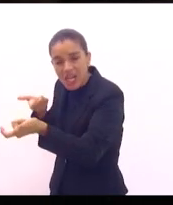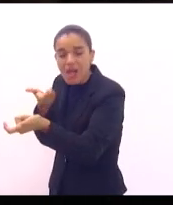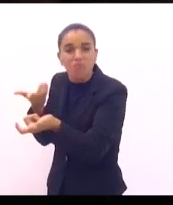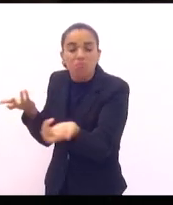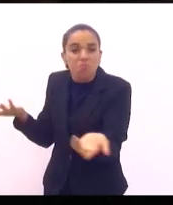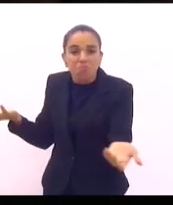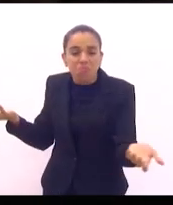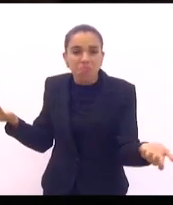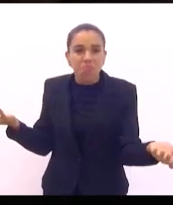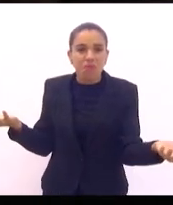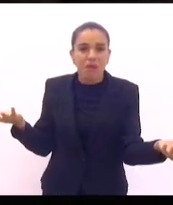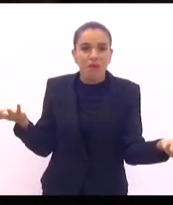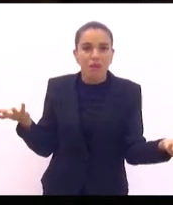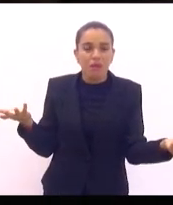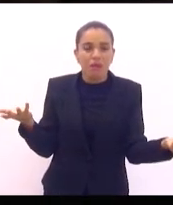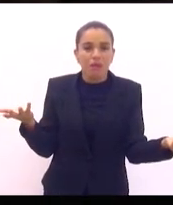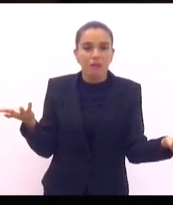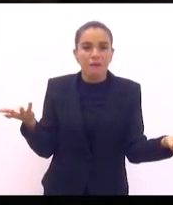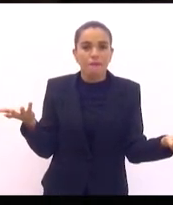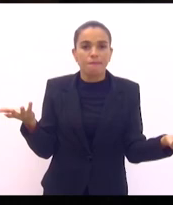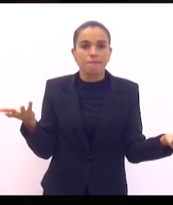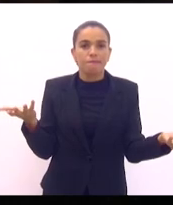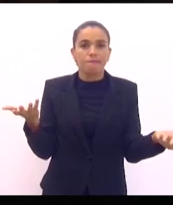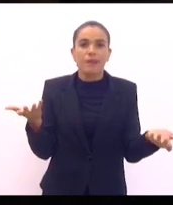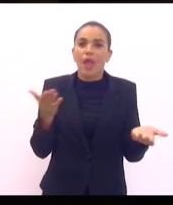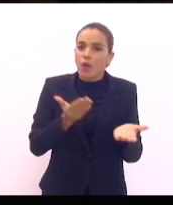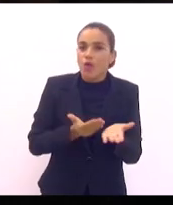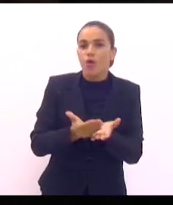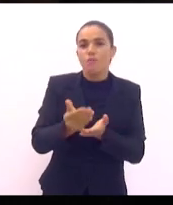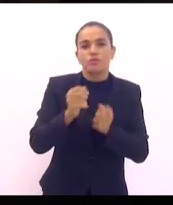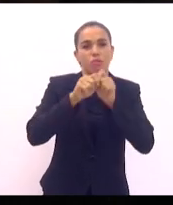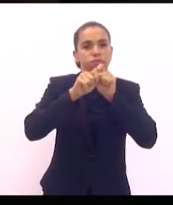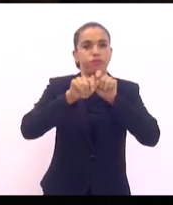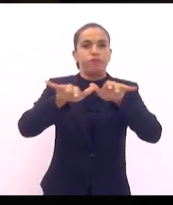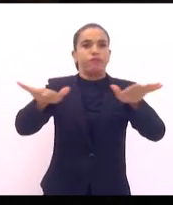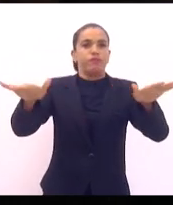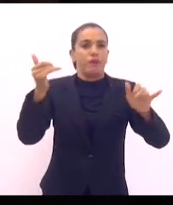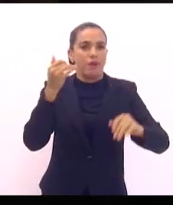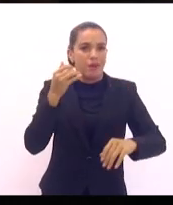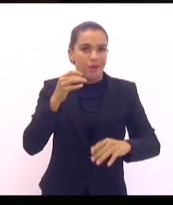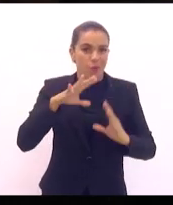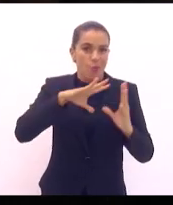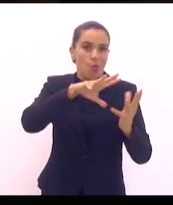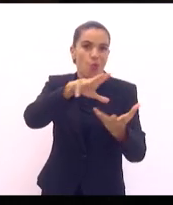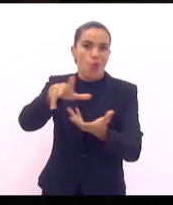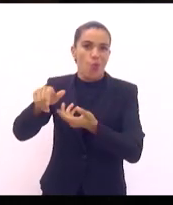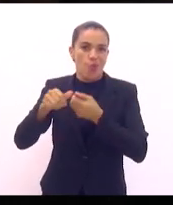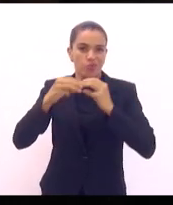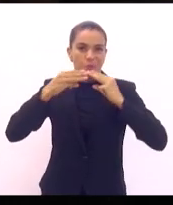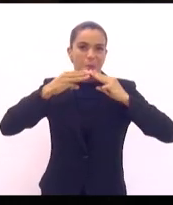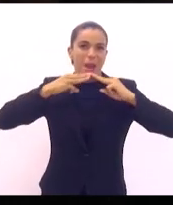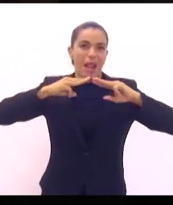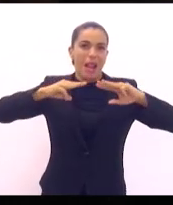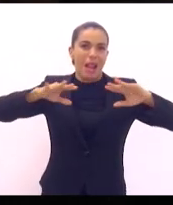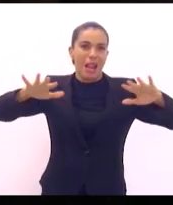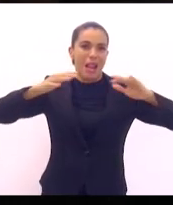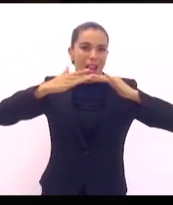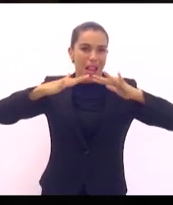E, a partir daí, isso ganhou a mídia internacional